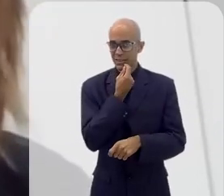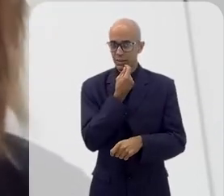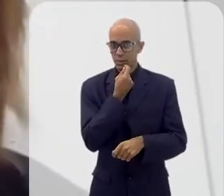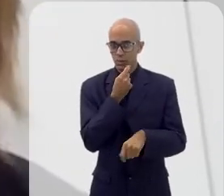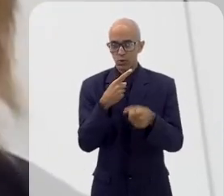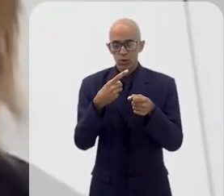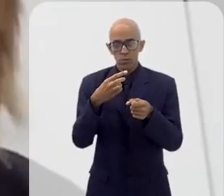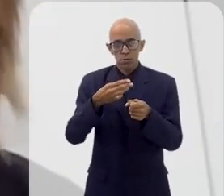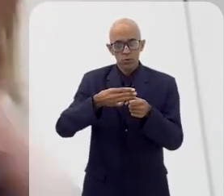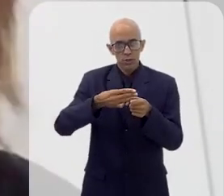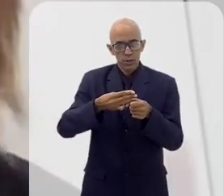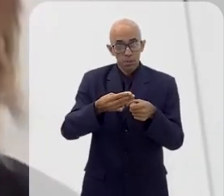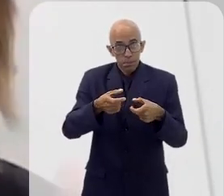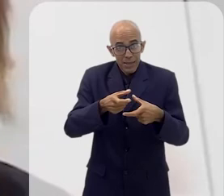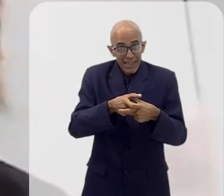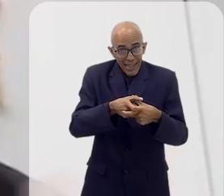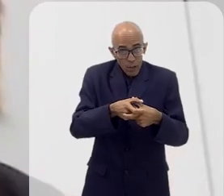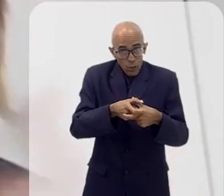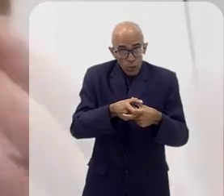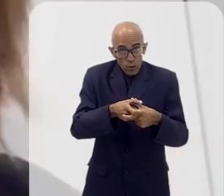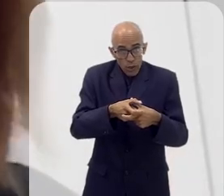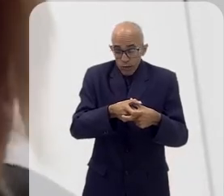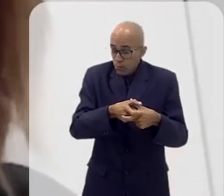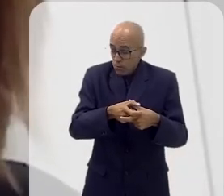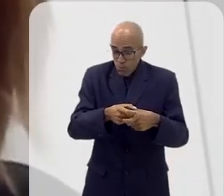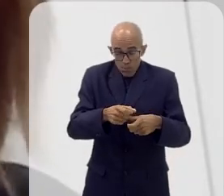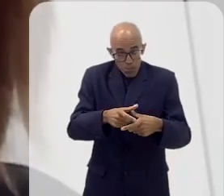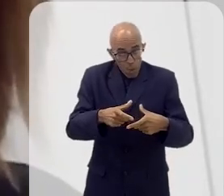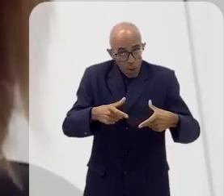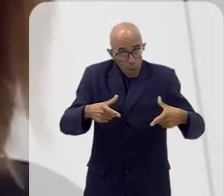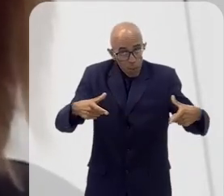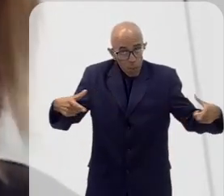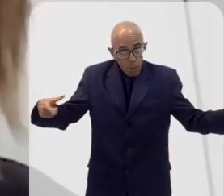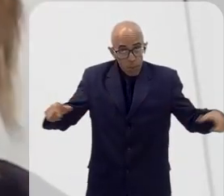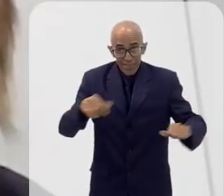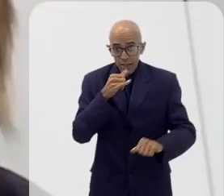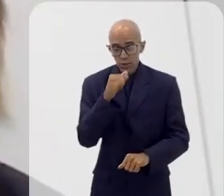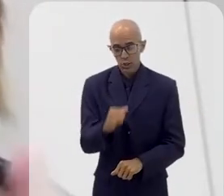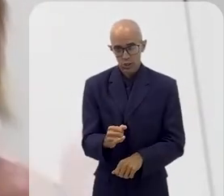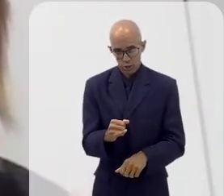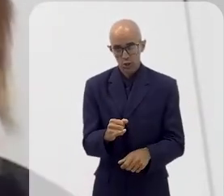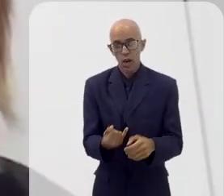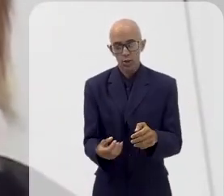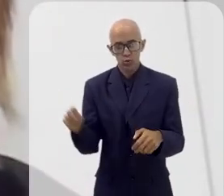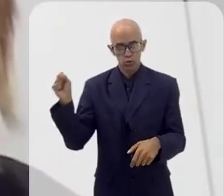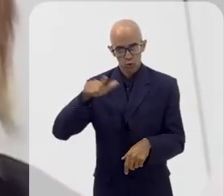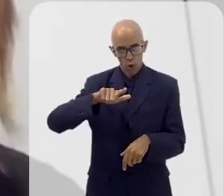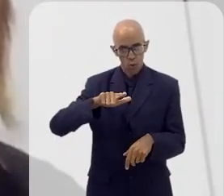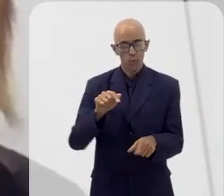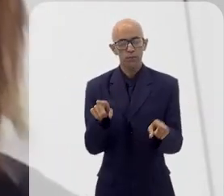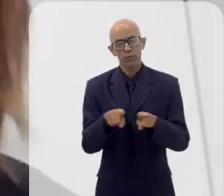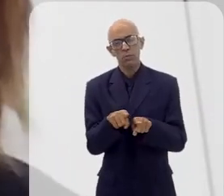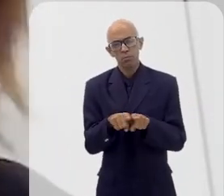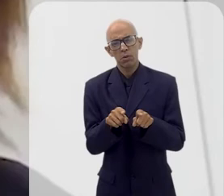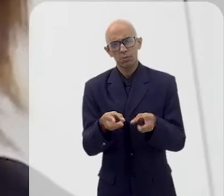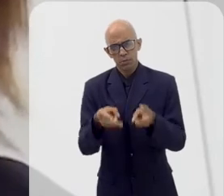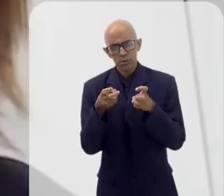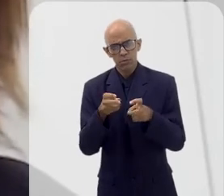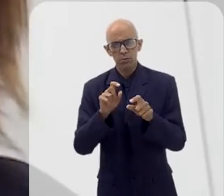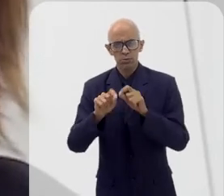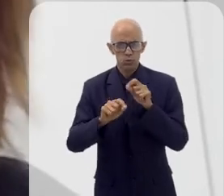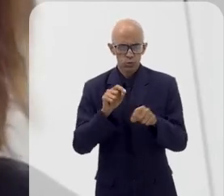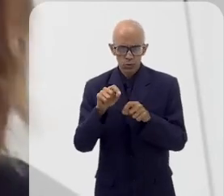Cidades pequenas tiveram aumento de 100% de potência, ou seja, a gente também observa que a